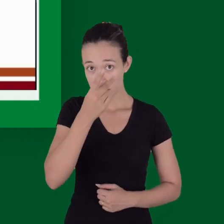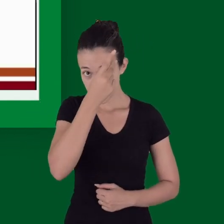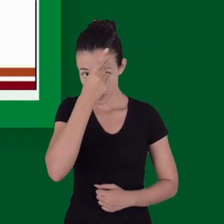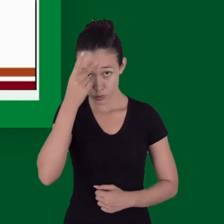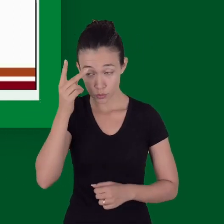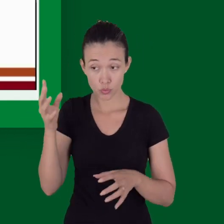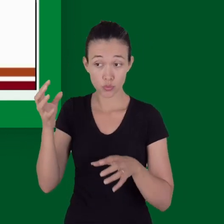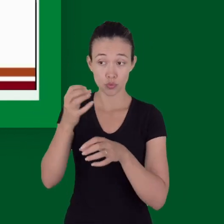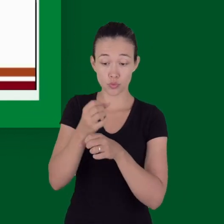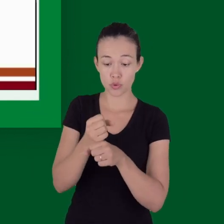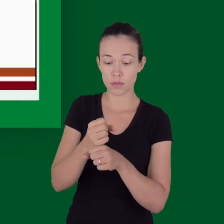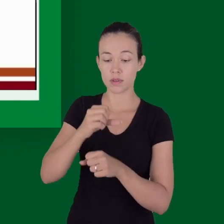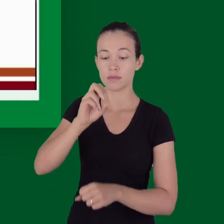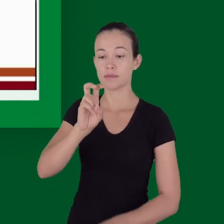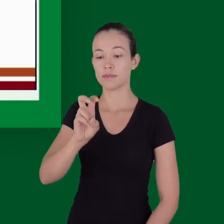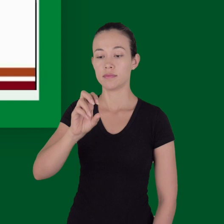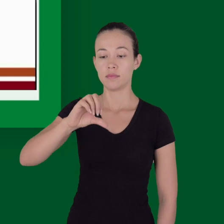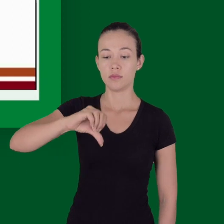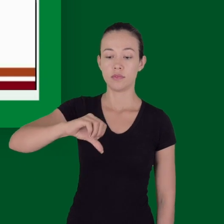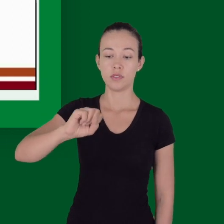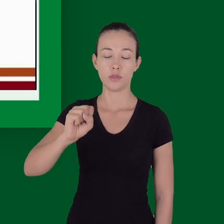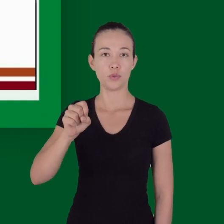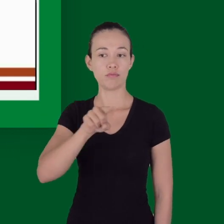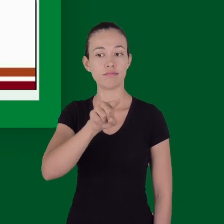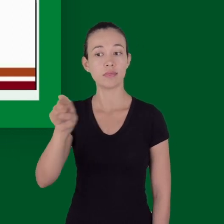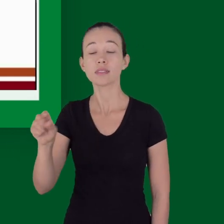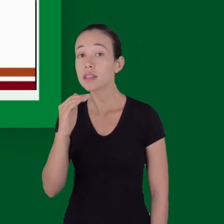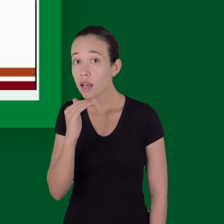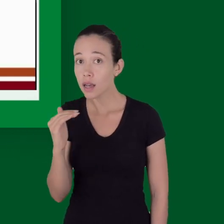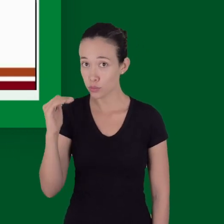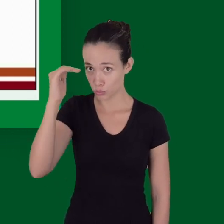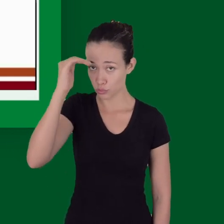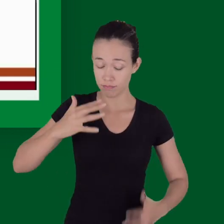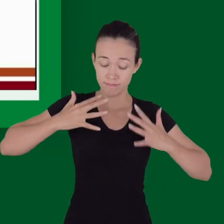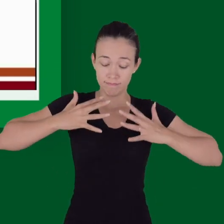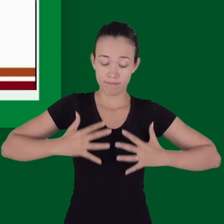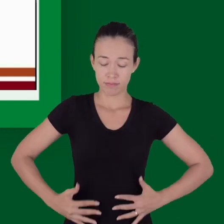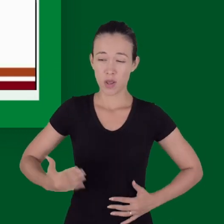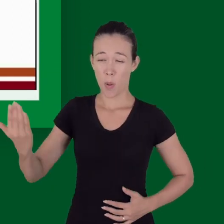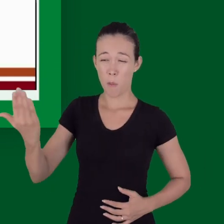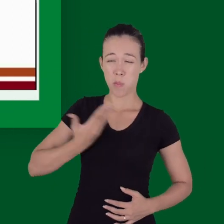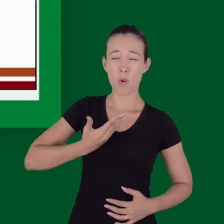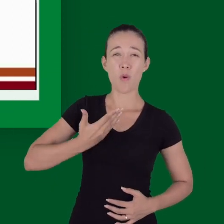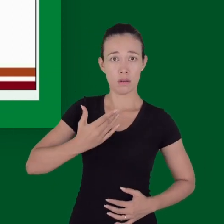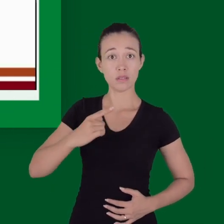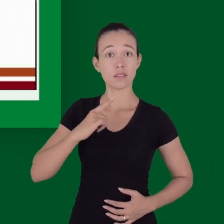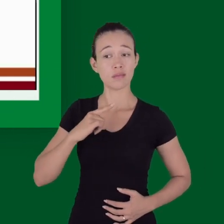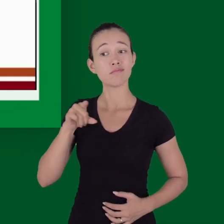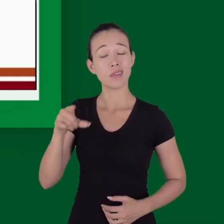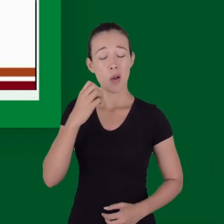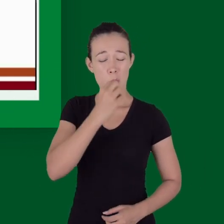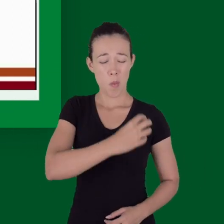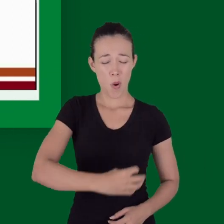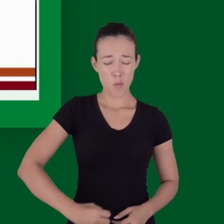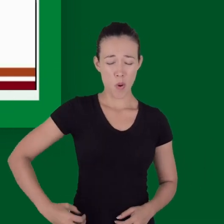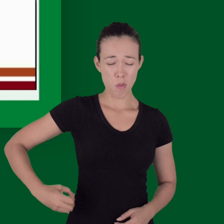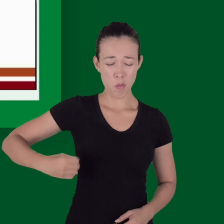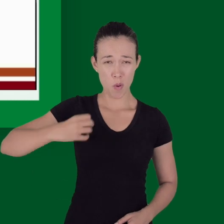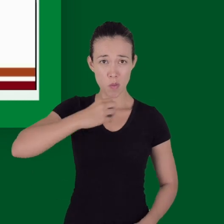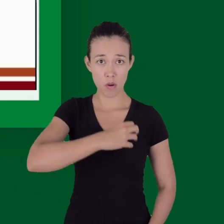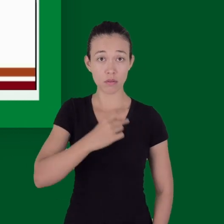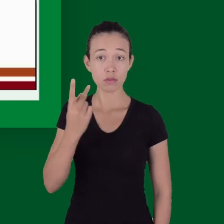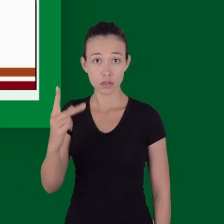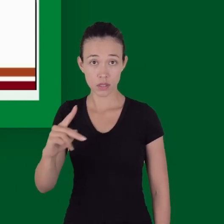esse estudo publicado no New England em 1994 foi feito com